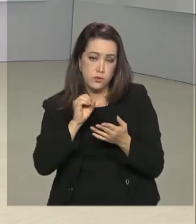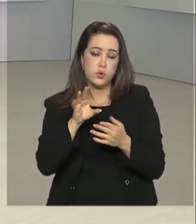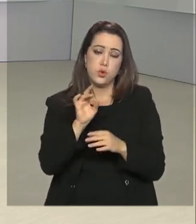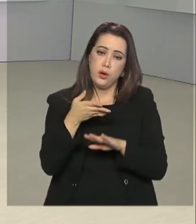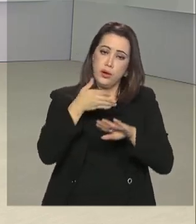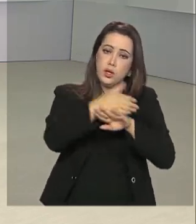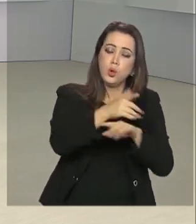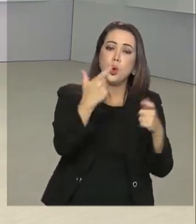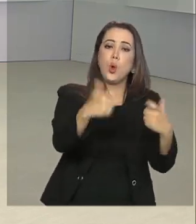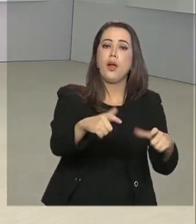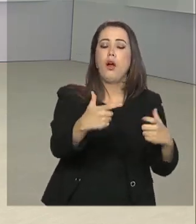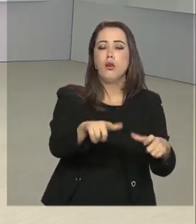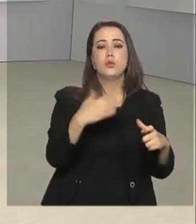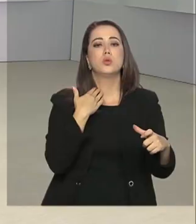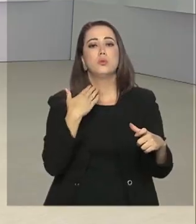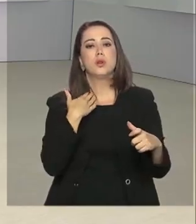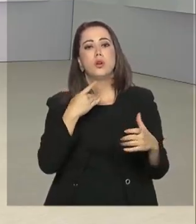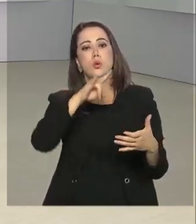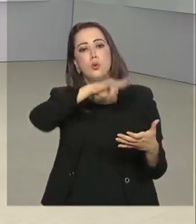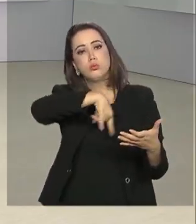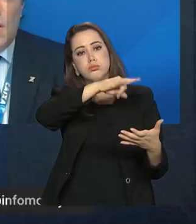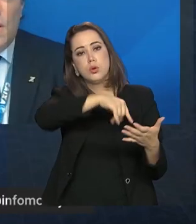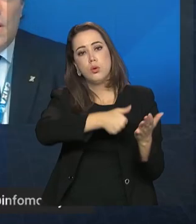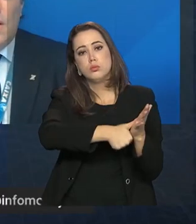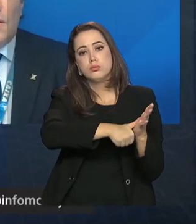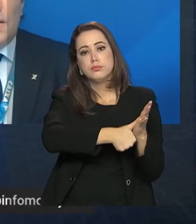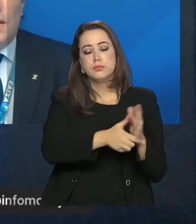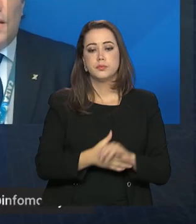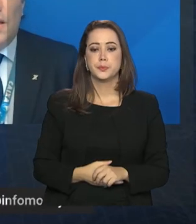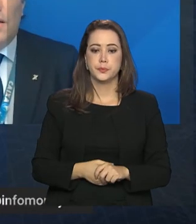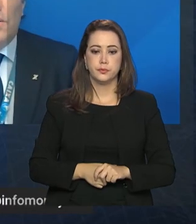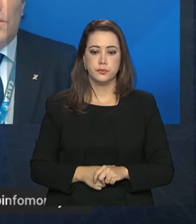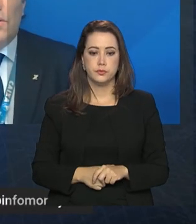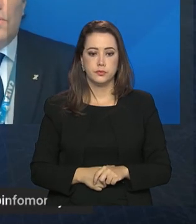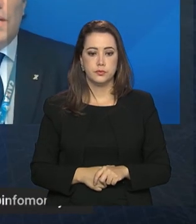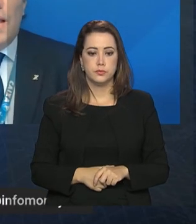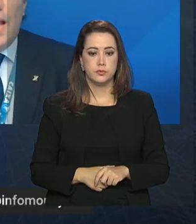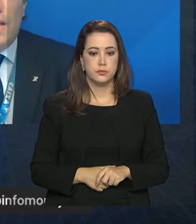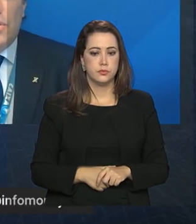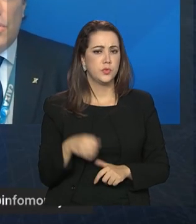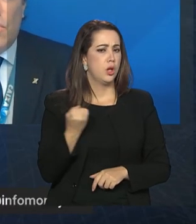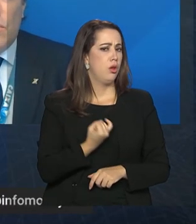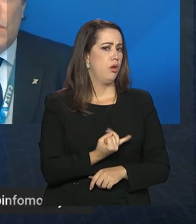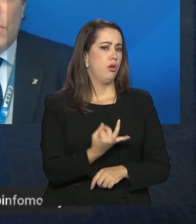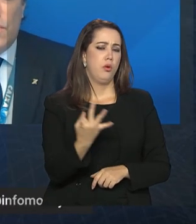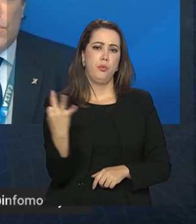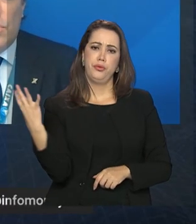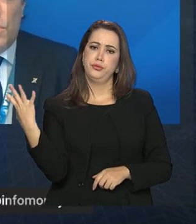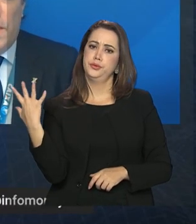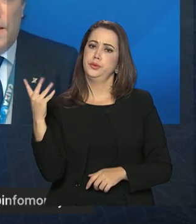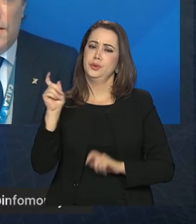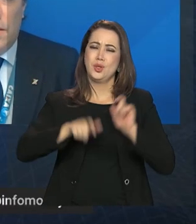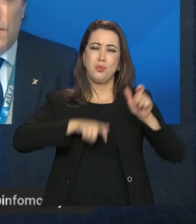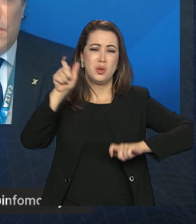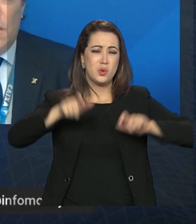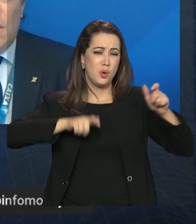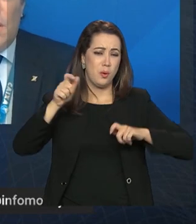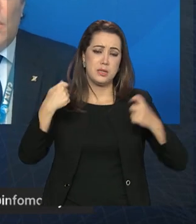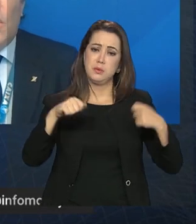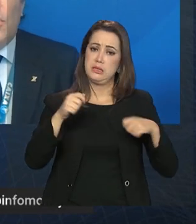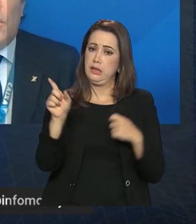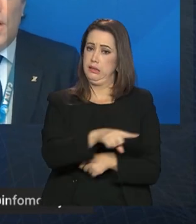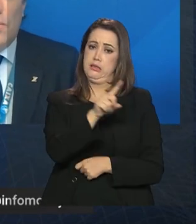Caixa com documento de identidade. Centenas de milhares de contas foram suspensas.